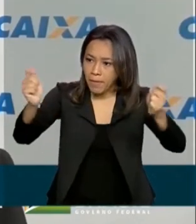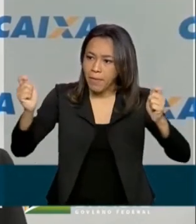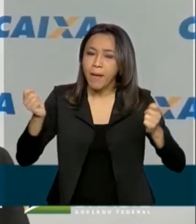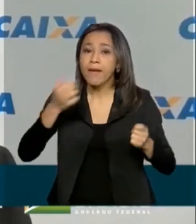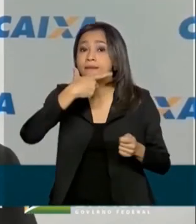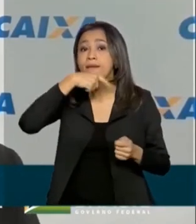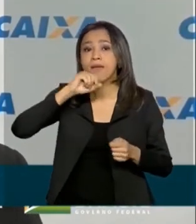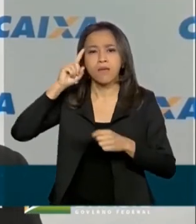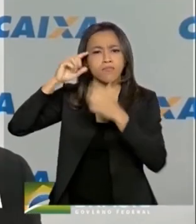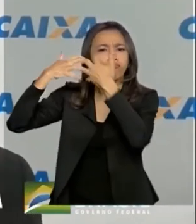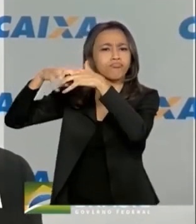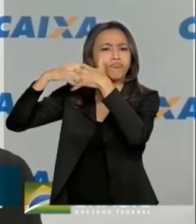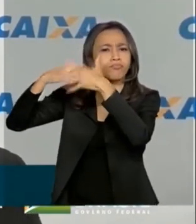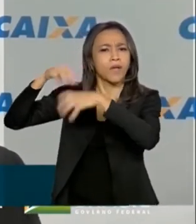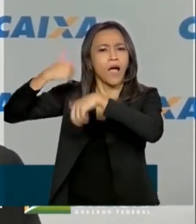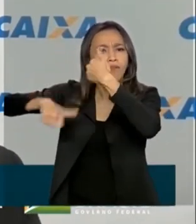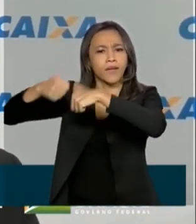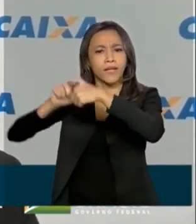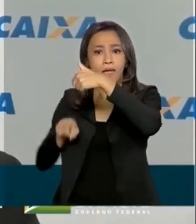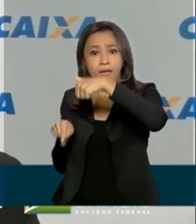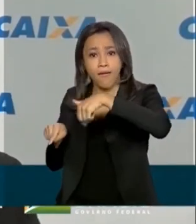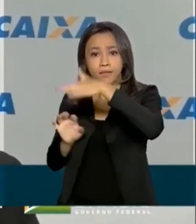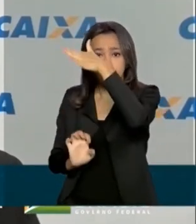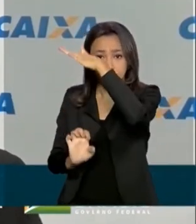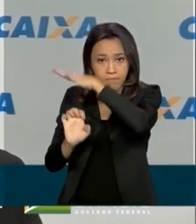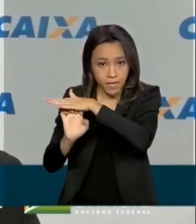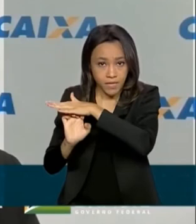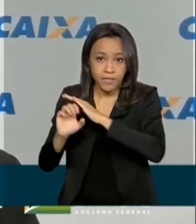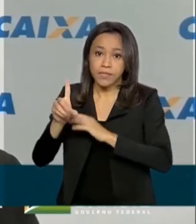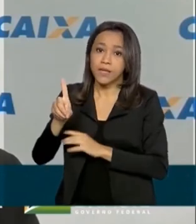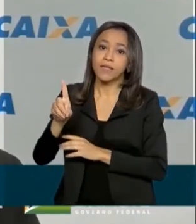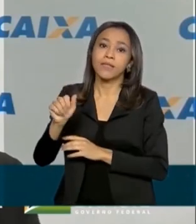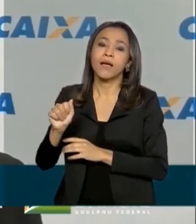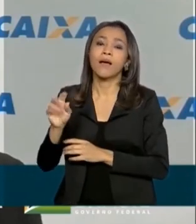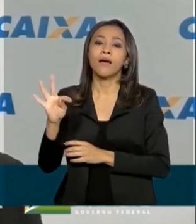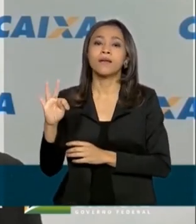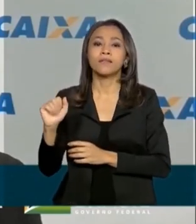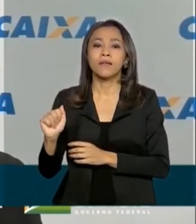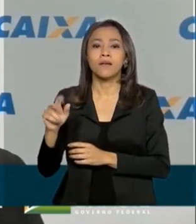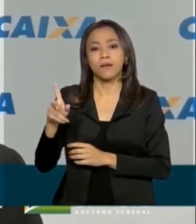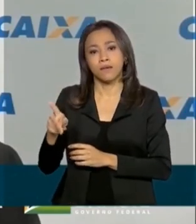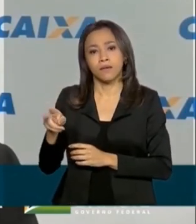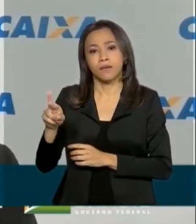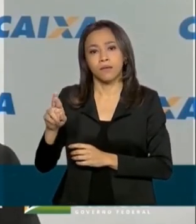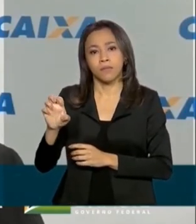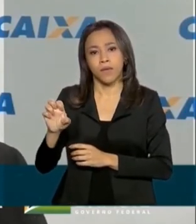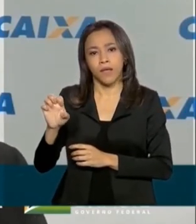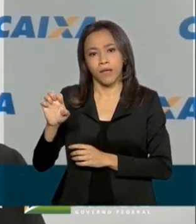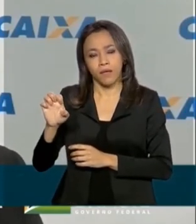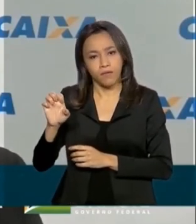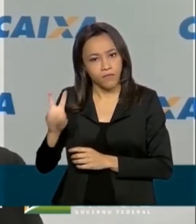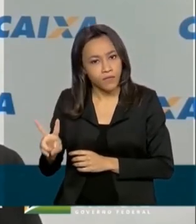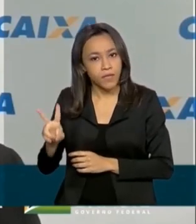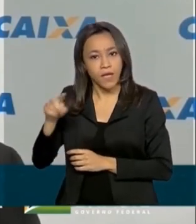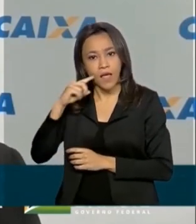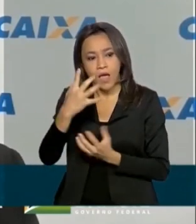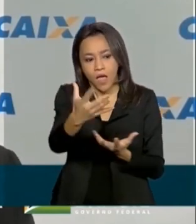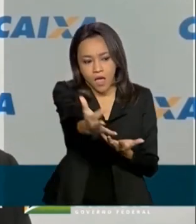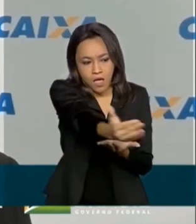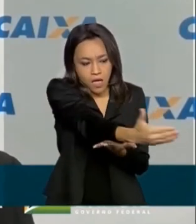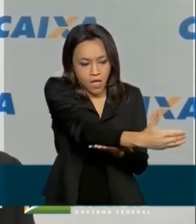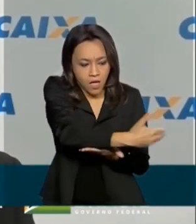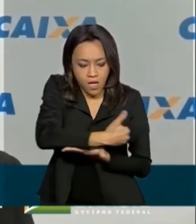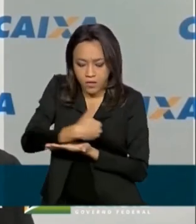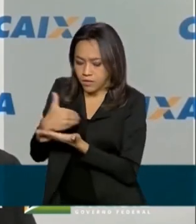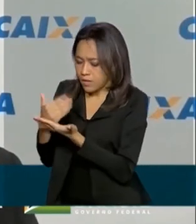análise é a Dataprev, que é uma empresa do Governo Federal de Tecnologia. A Dataprev analisa e